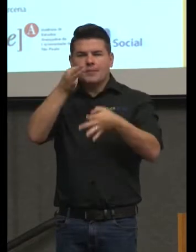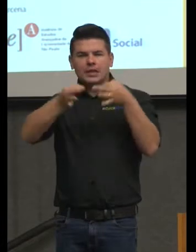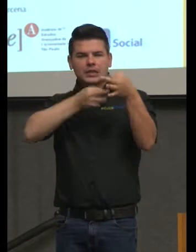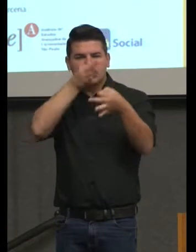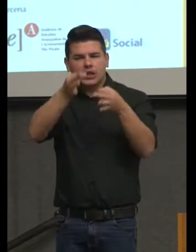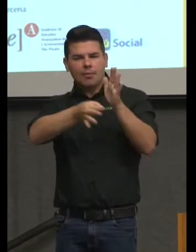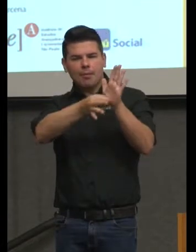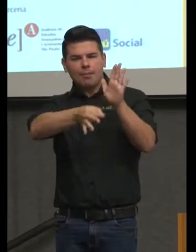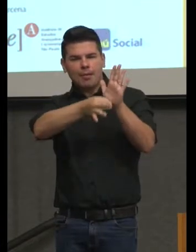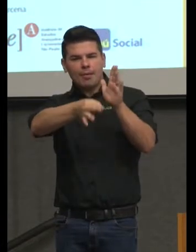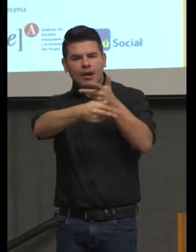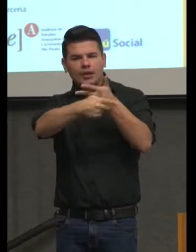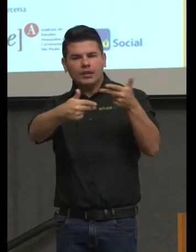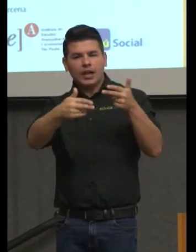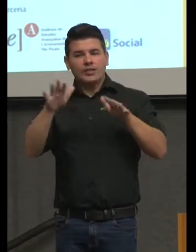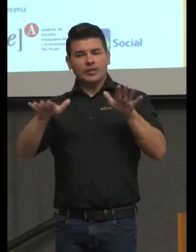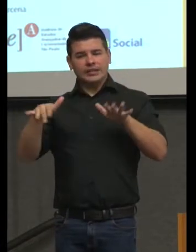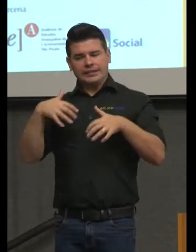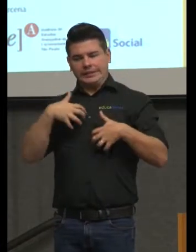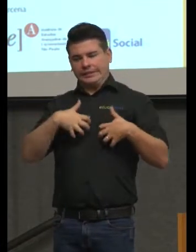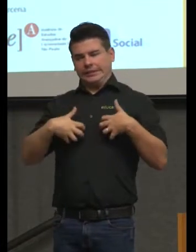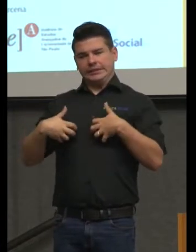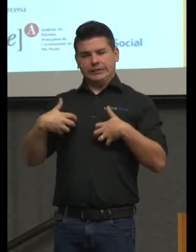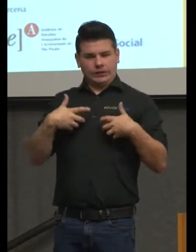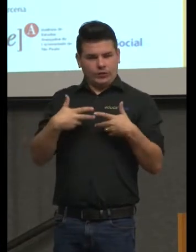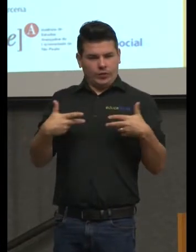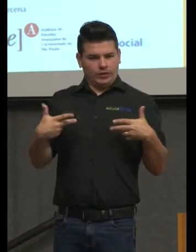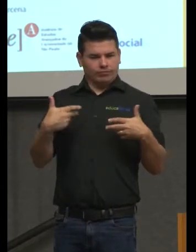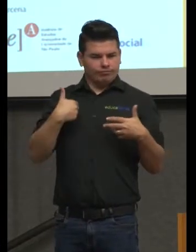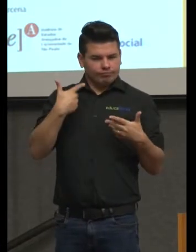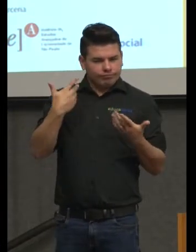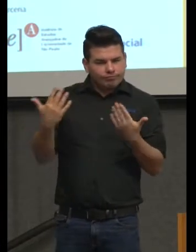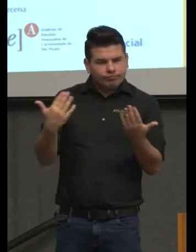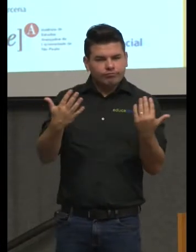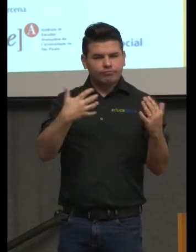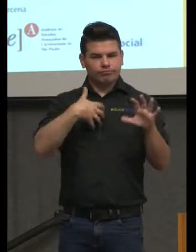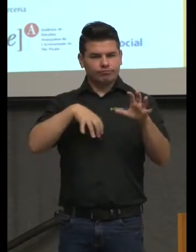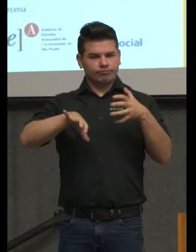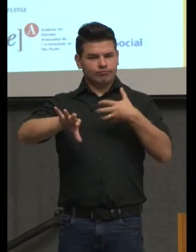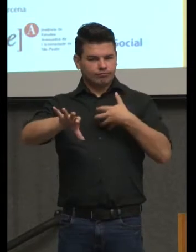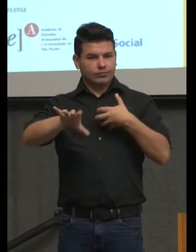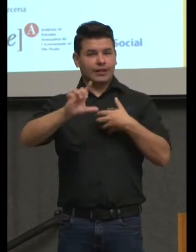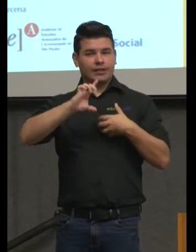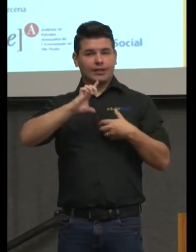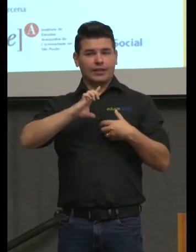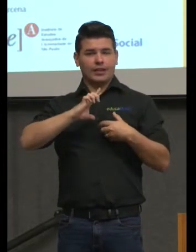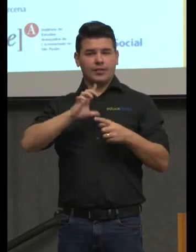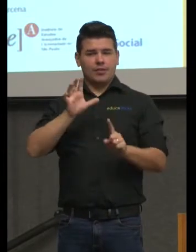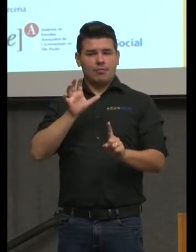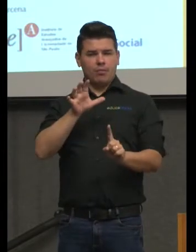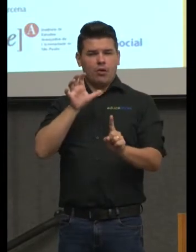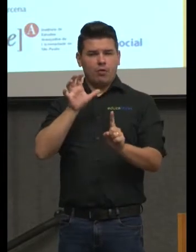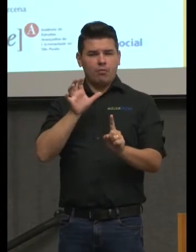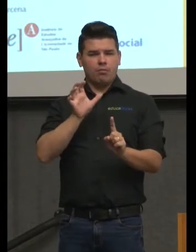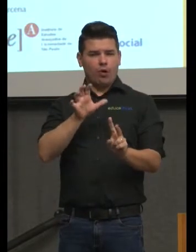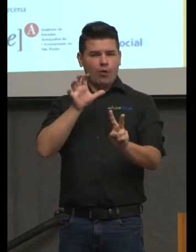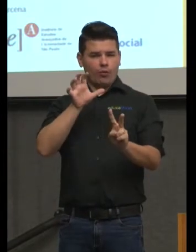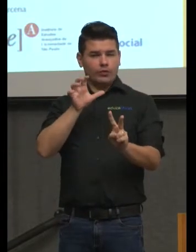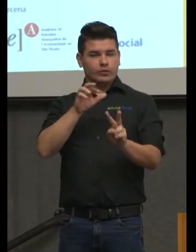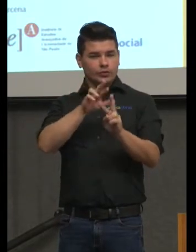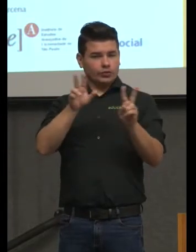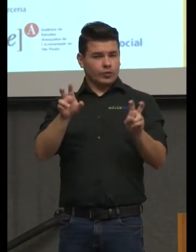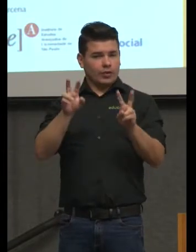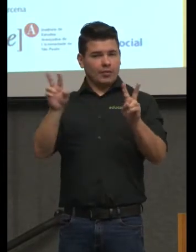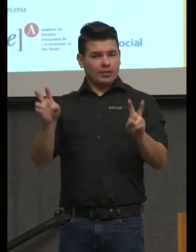muita ansiedade em relação a algumas coisas. Acho que nós temos duas falas provocativas, uma que será